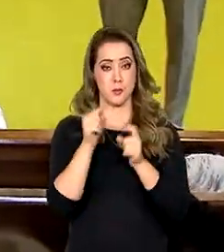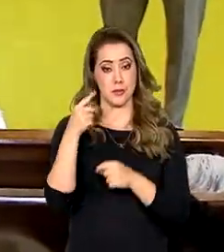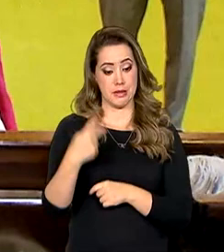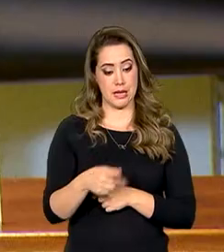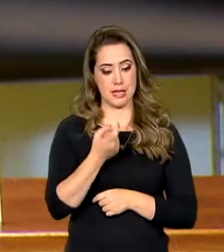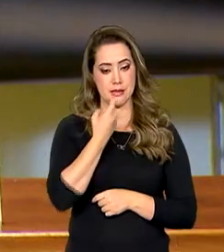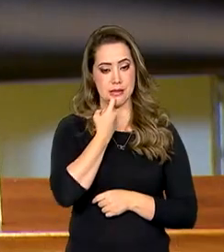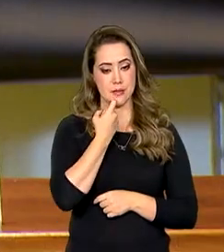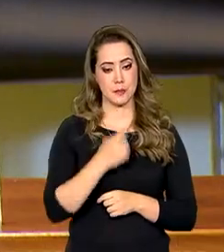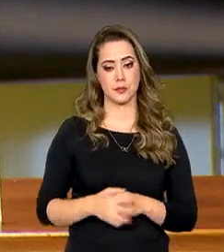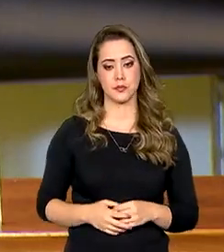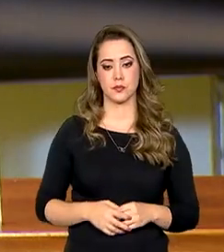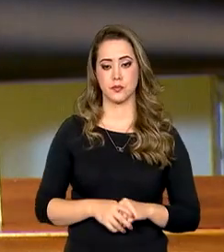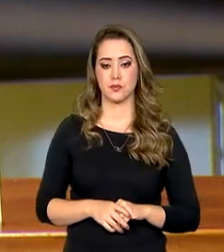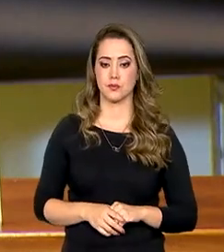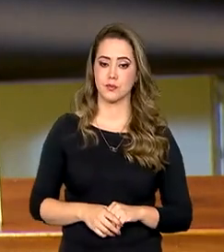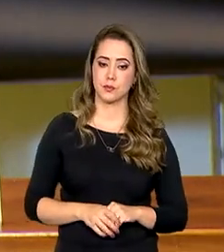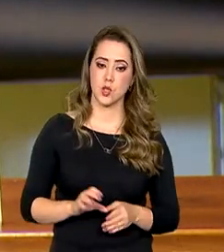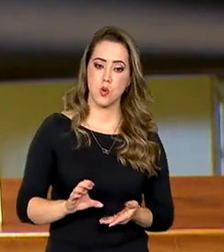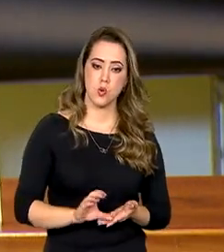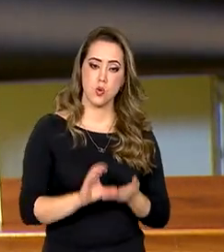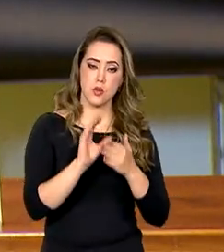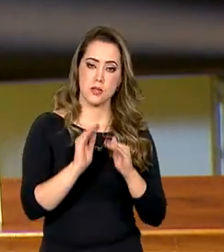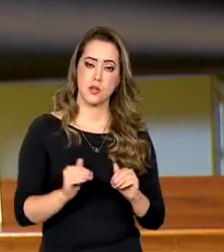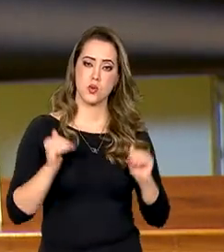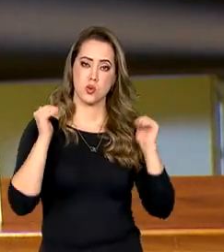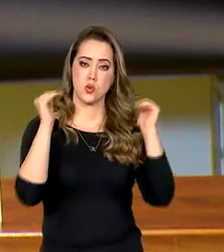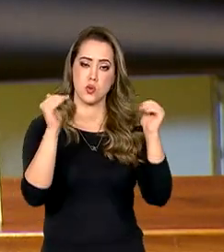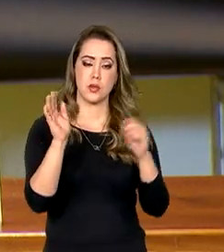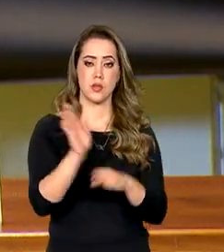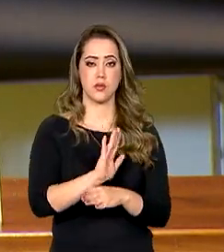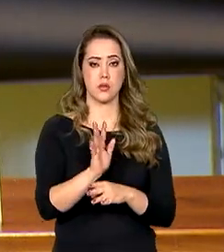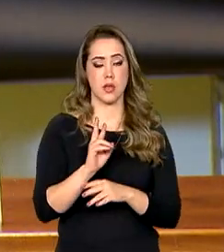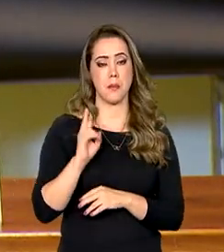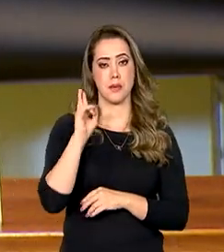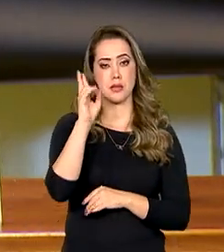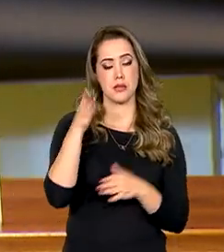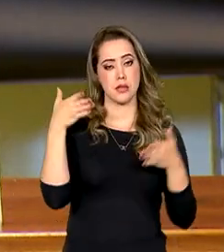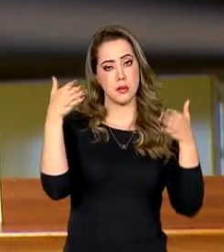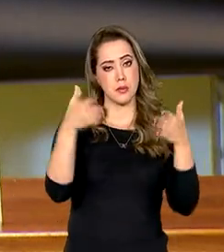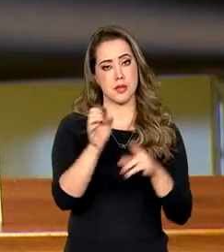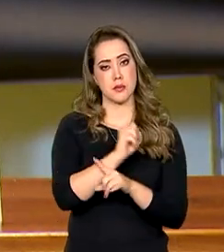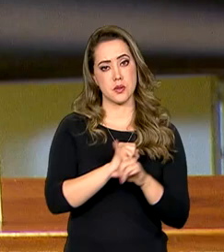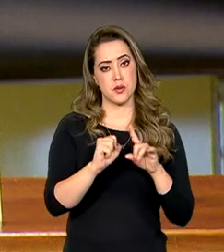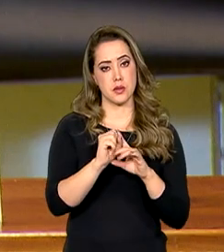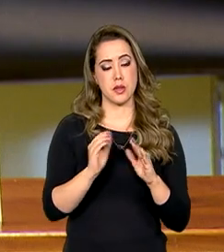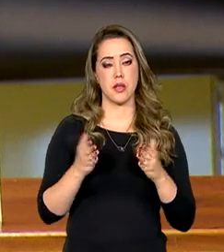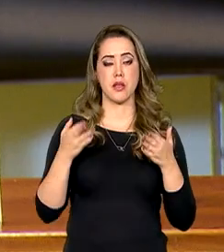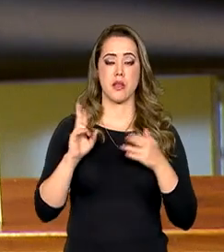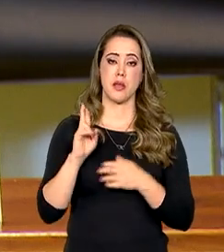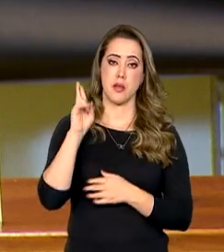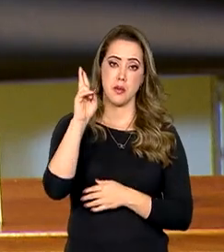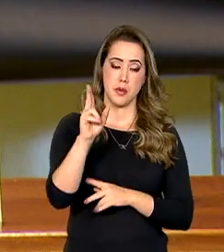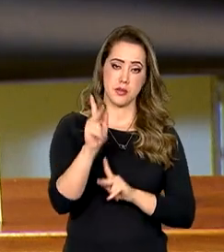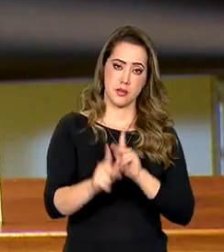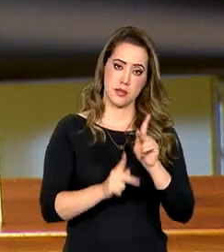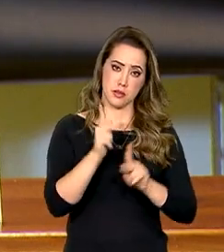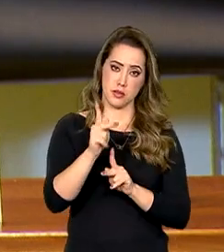sexta-feira. O Conselho Superior do Cinema representa a participação social, representa o povo e os